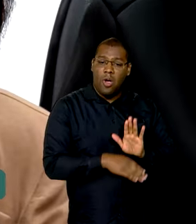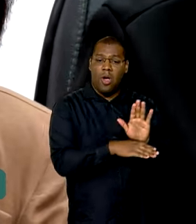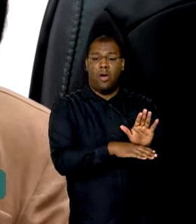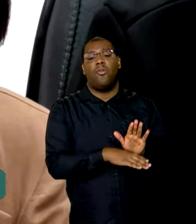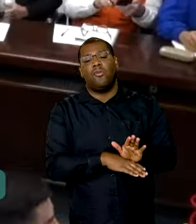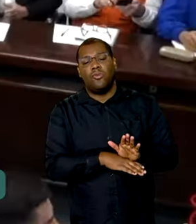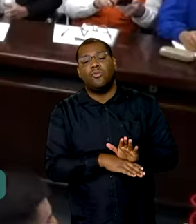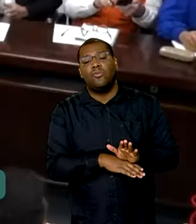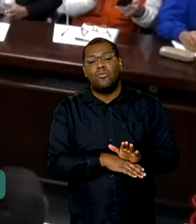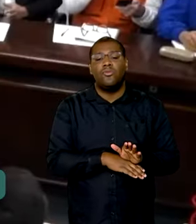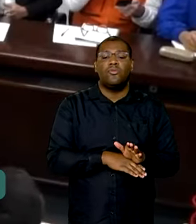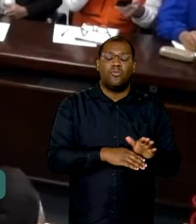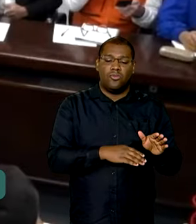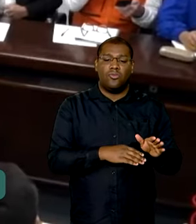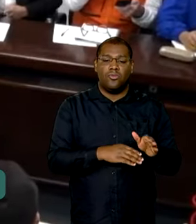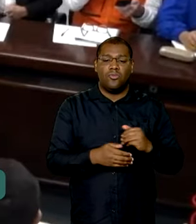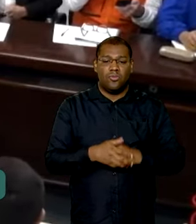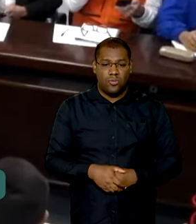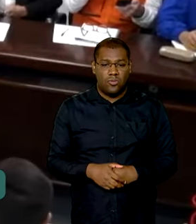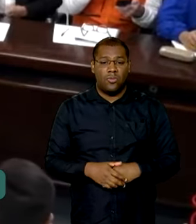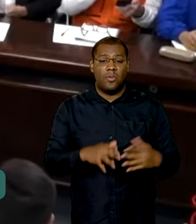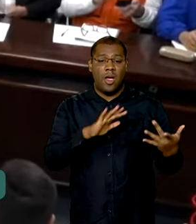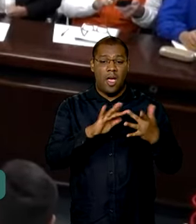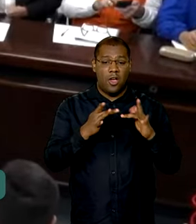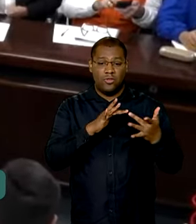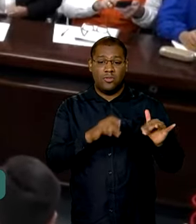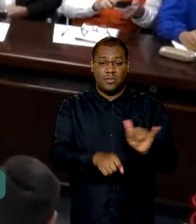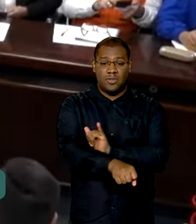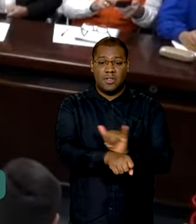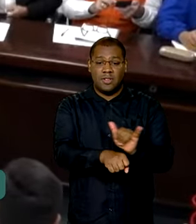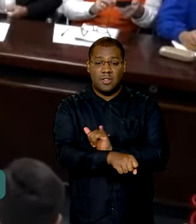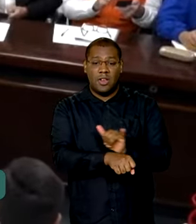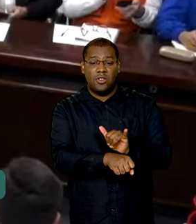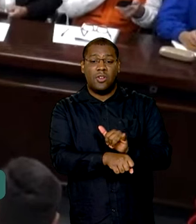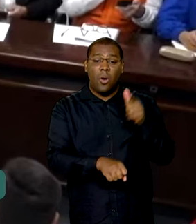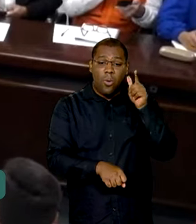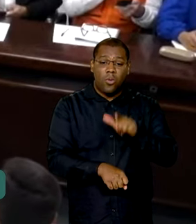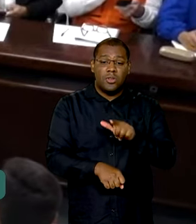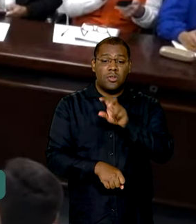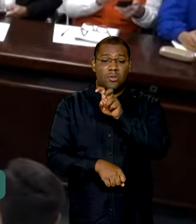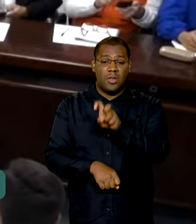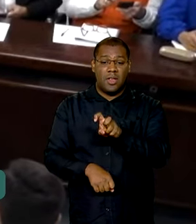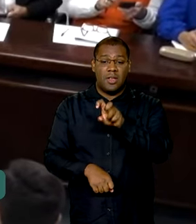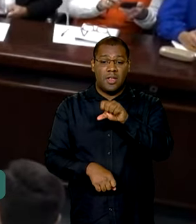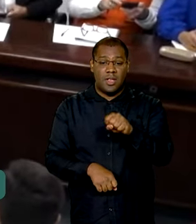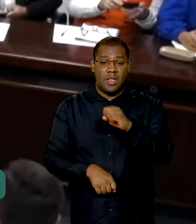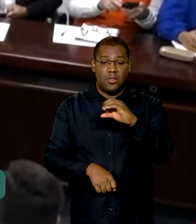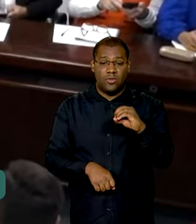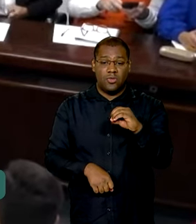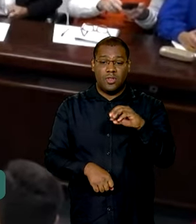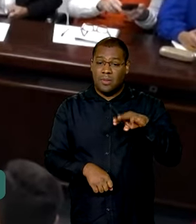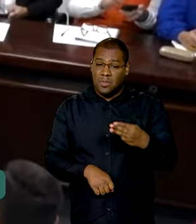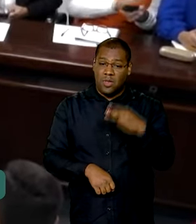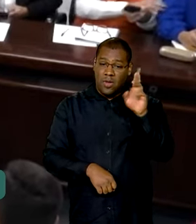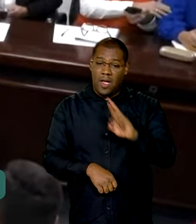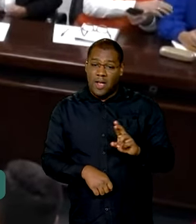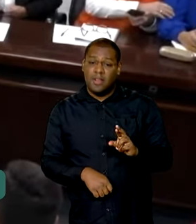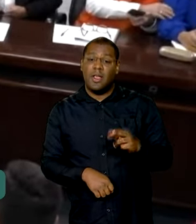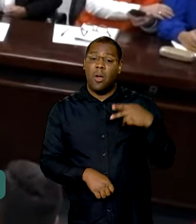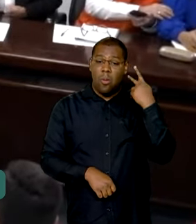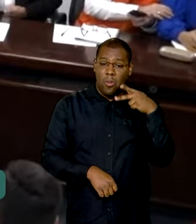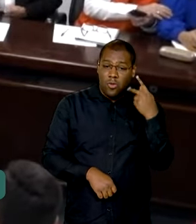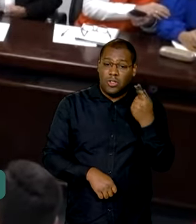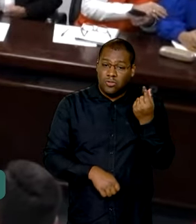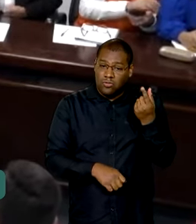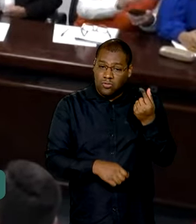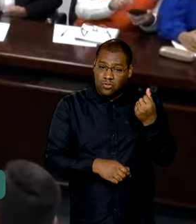ajudas corretas. A articulação resultou em 580 milhões de reais em emendas parlamentares, podendo chegar